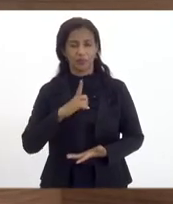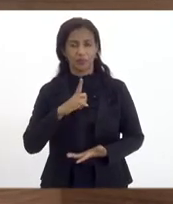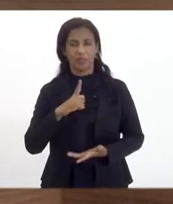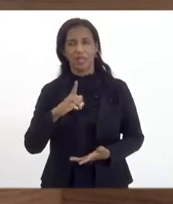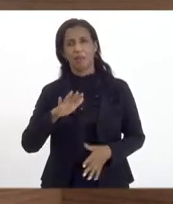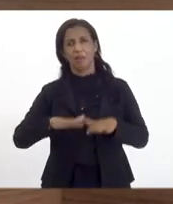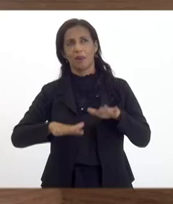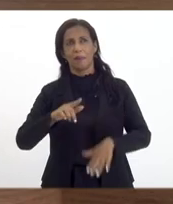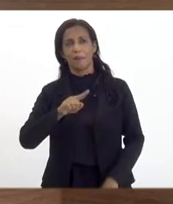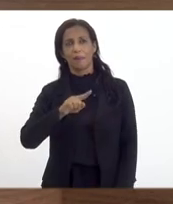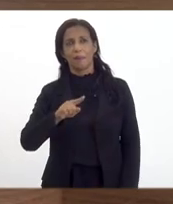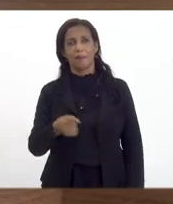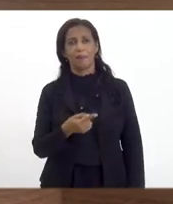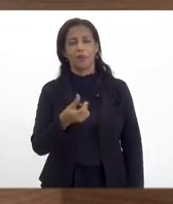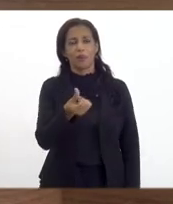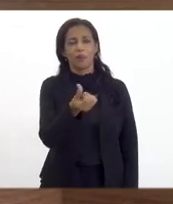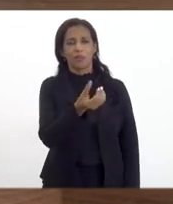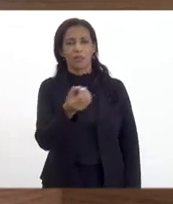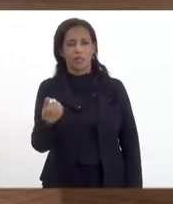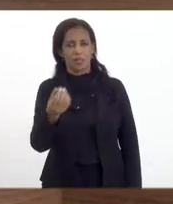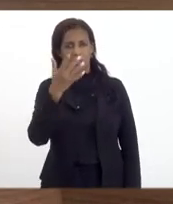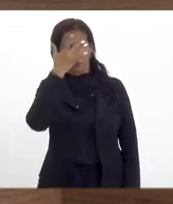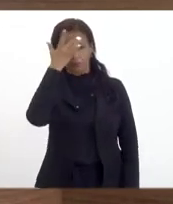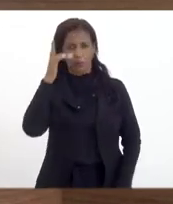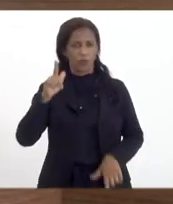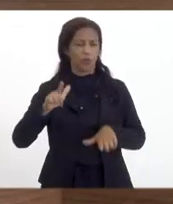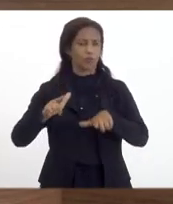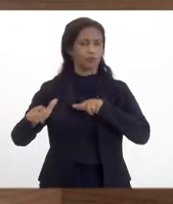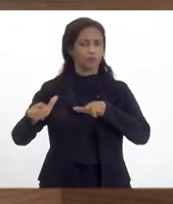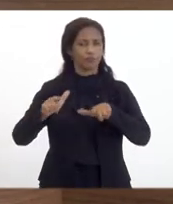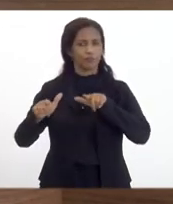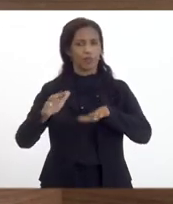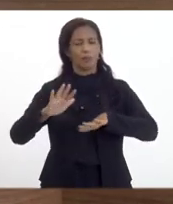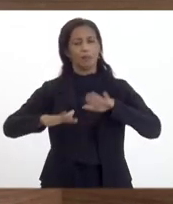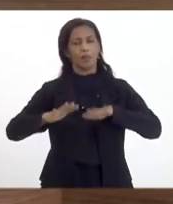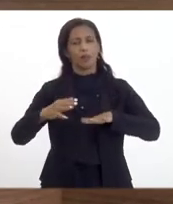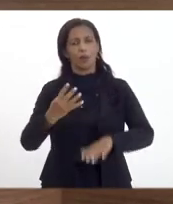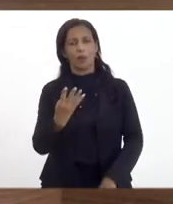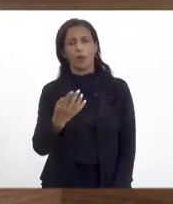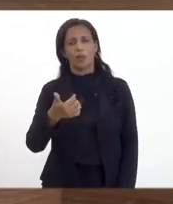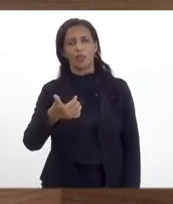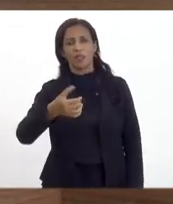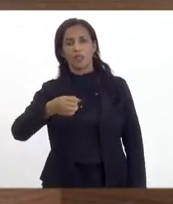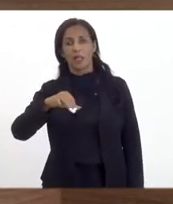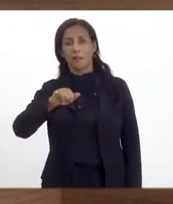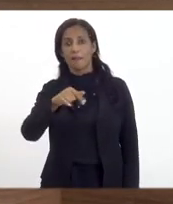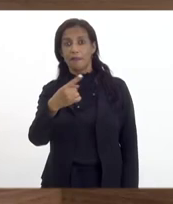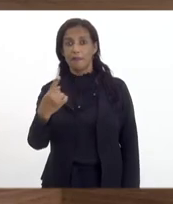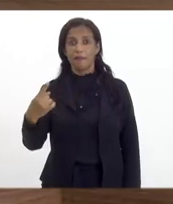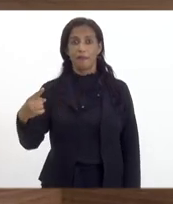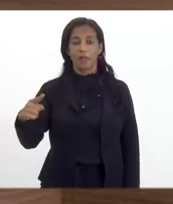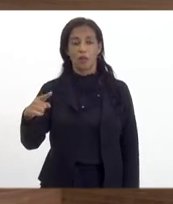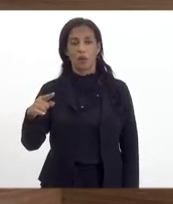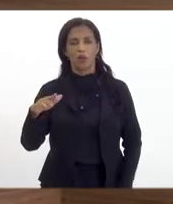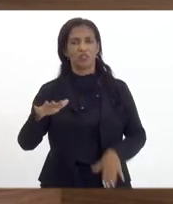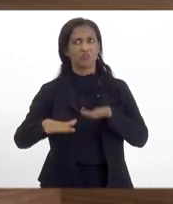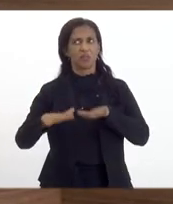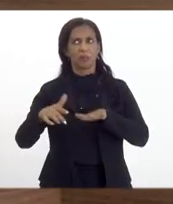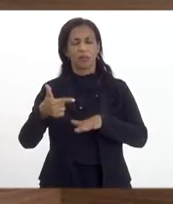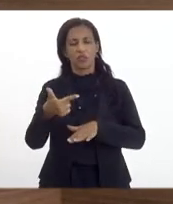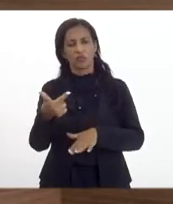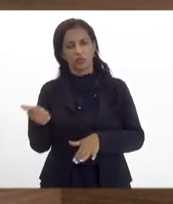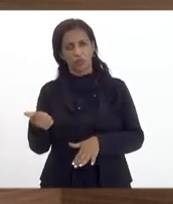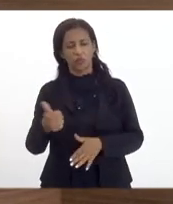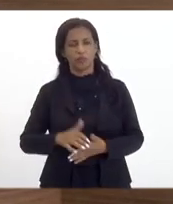de aproximadamente 1.600 integrantes, um volume de negócio de 410 milhões na base de 2021.